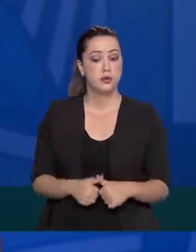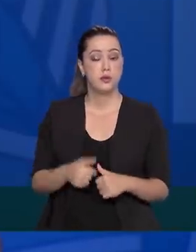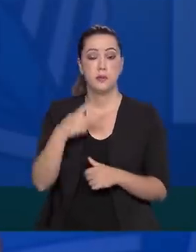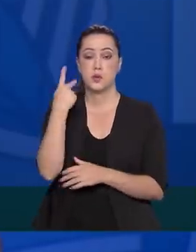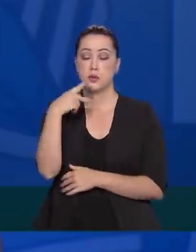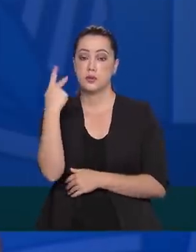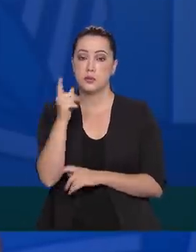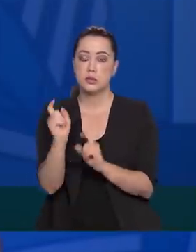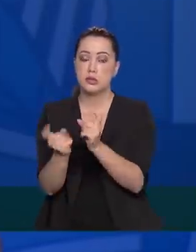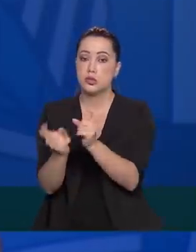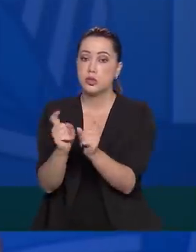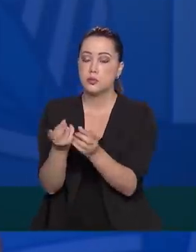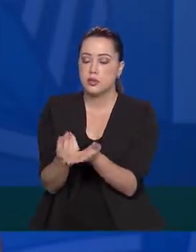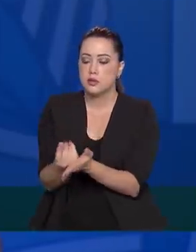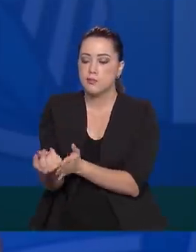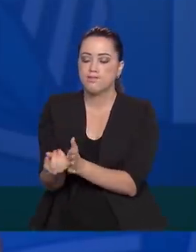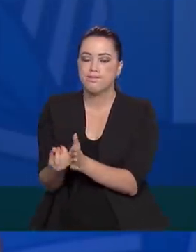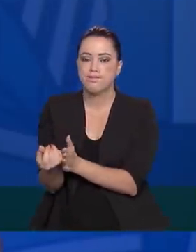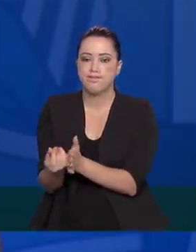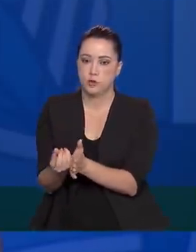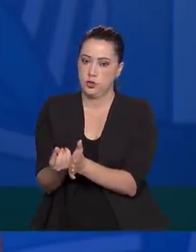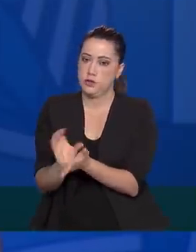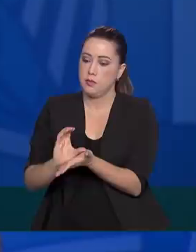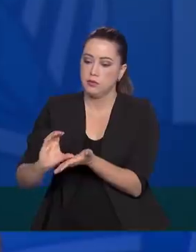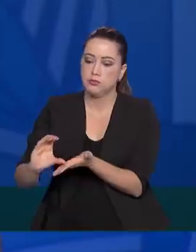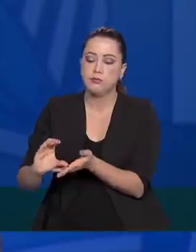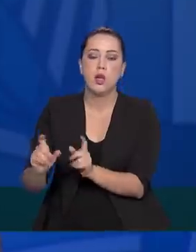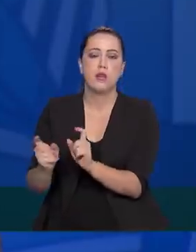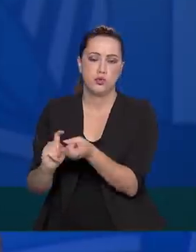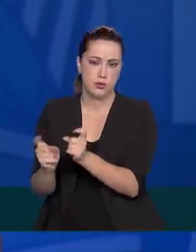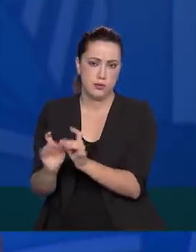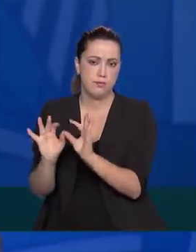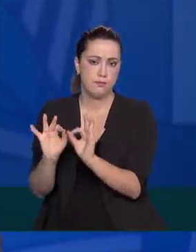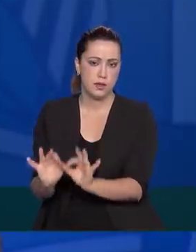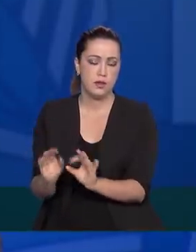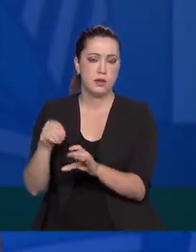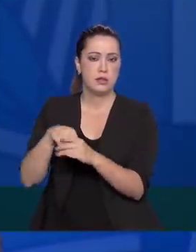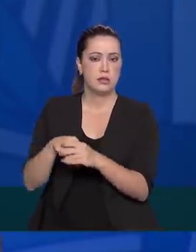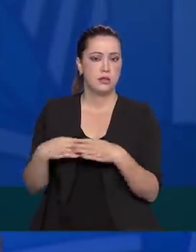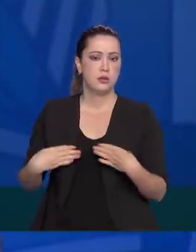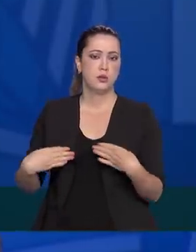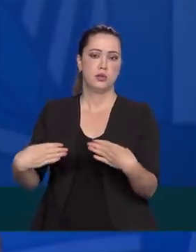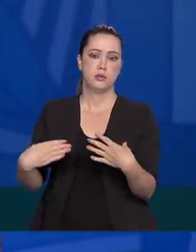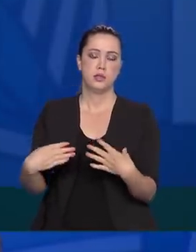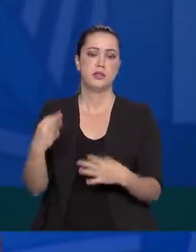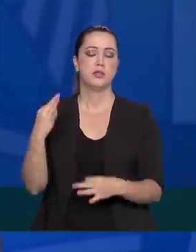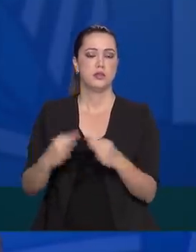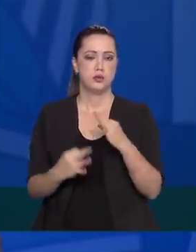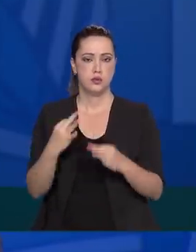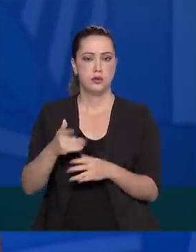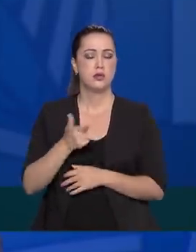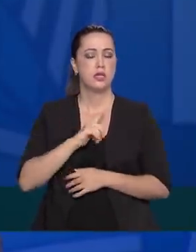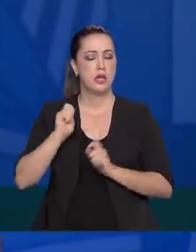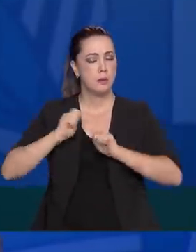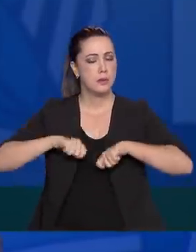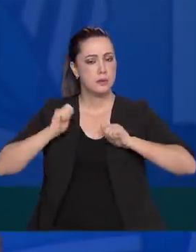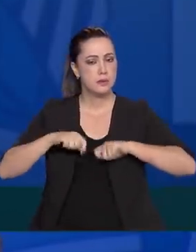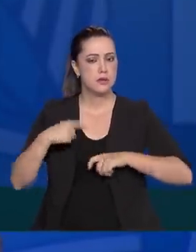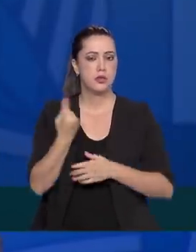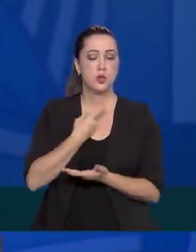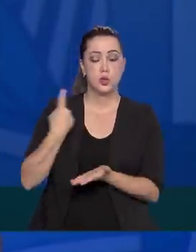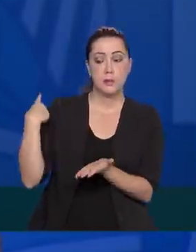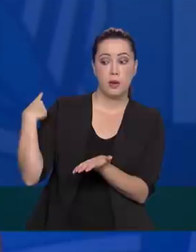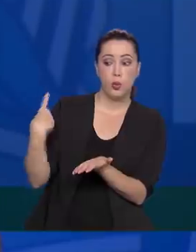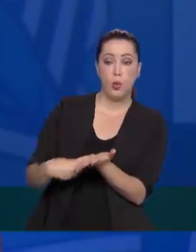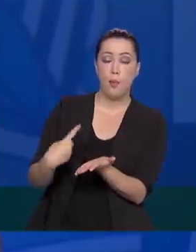política de gestão de recursos públicos, dentro daquilo que o ministério tem possibilidade, também assumimos